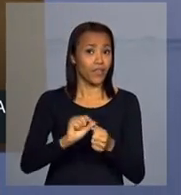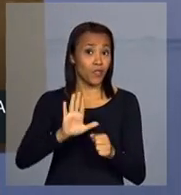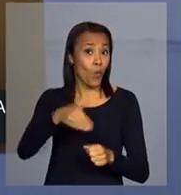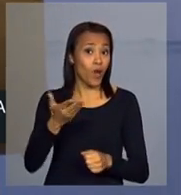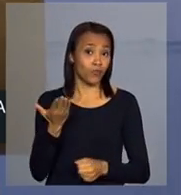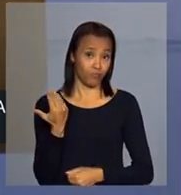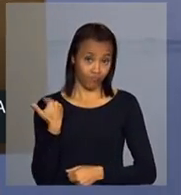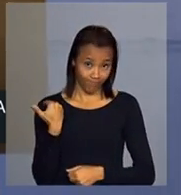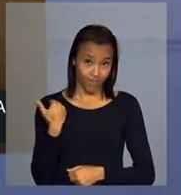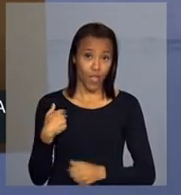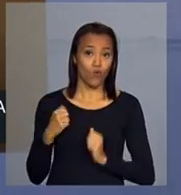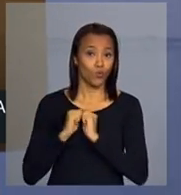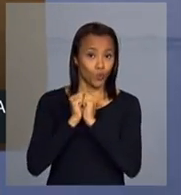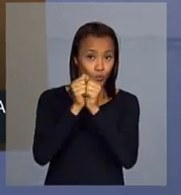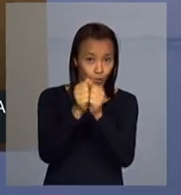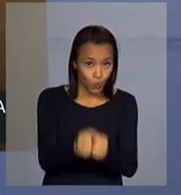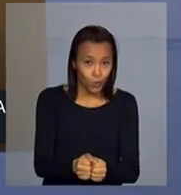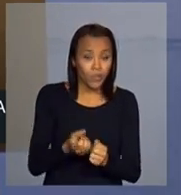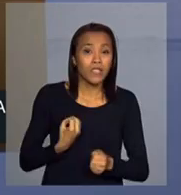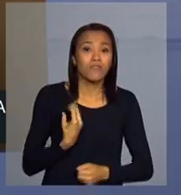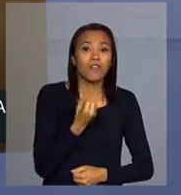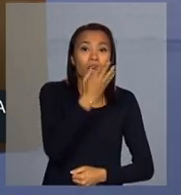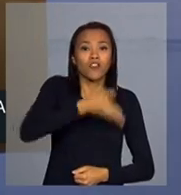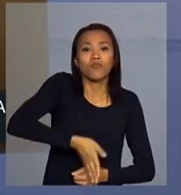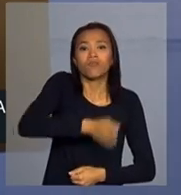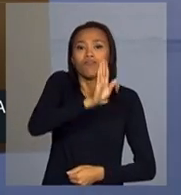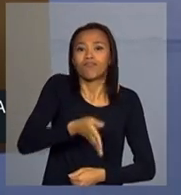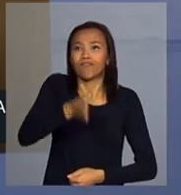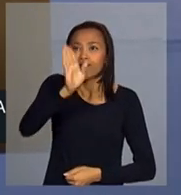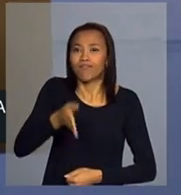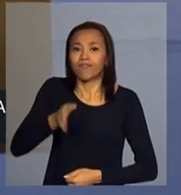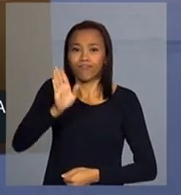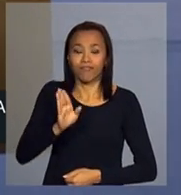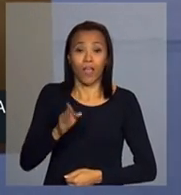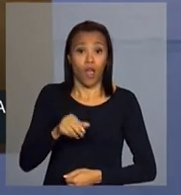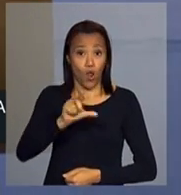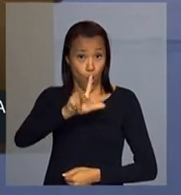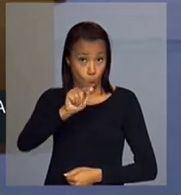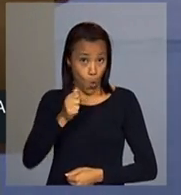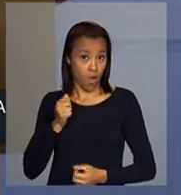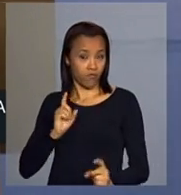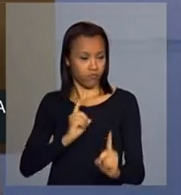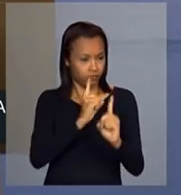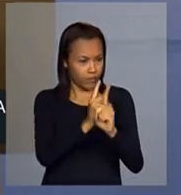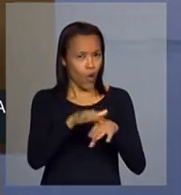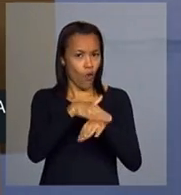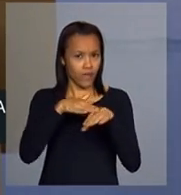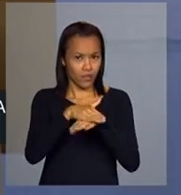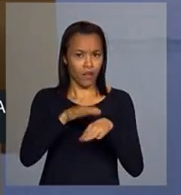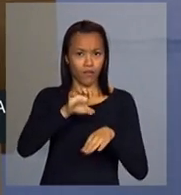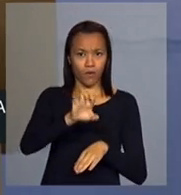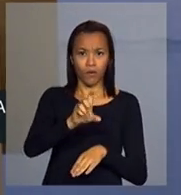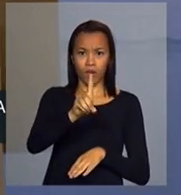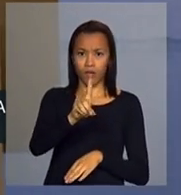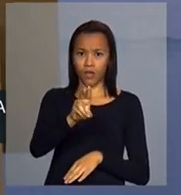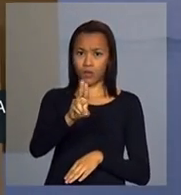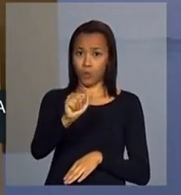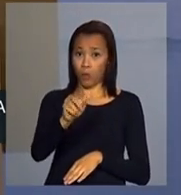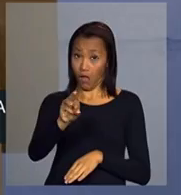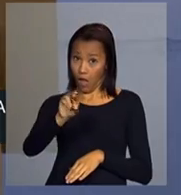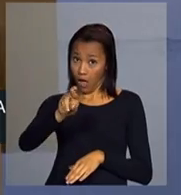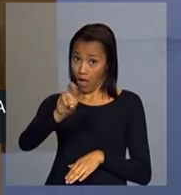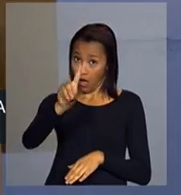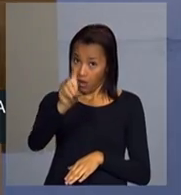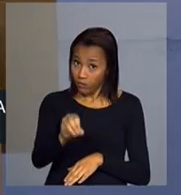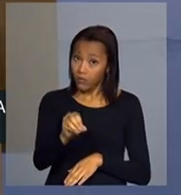acompanhava o Lula nessas viagens. Ele vinha, conversava com o Eduardo e